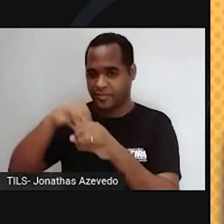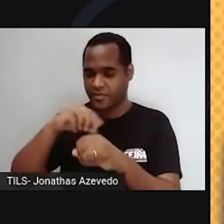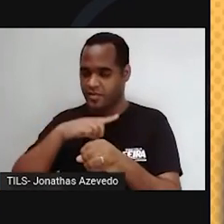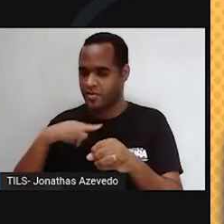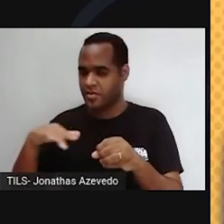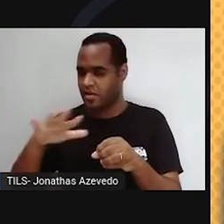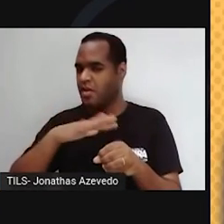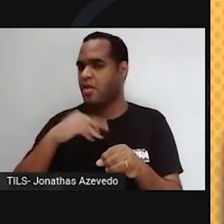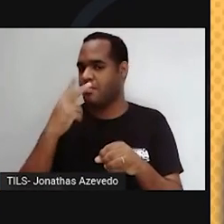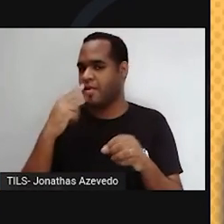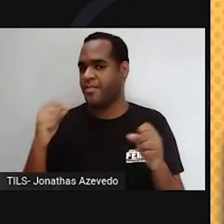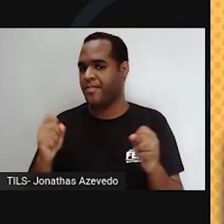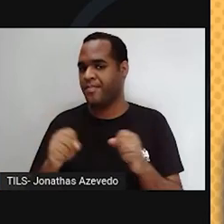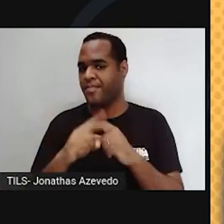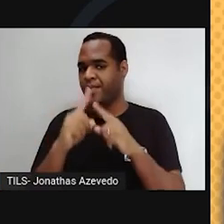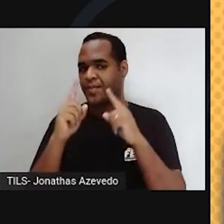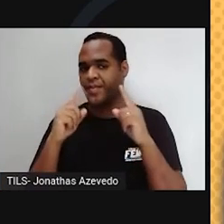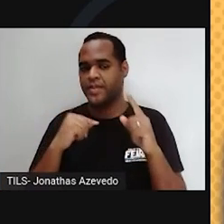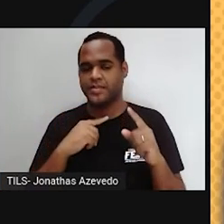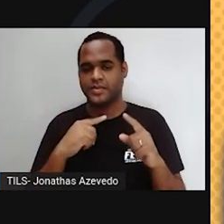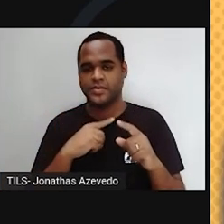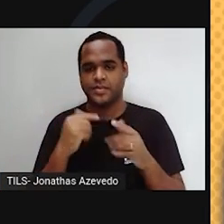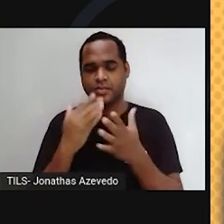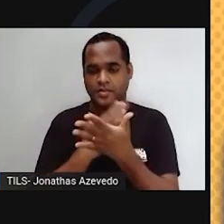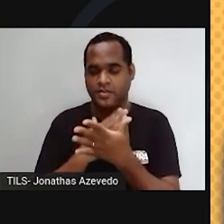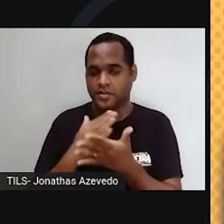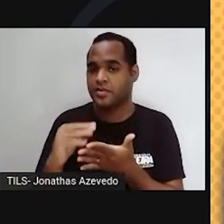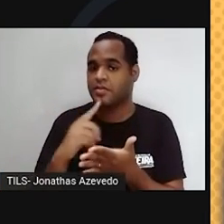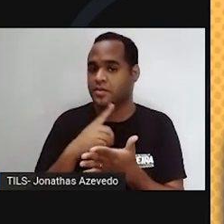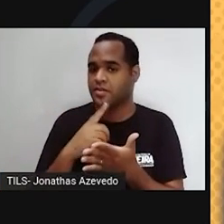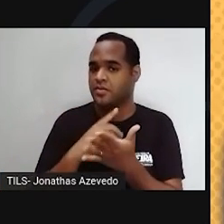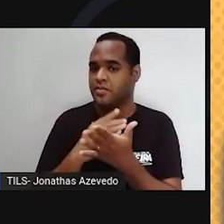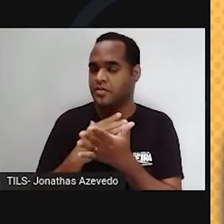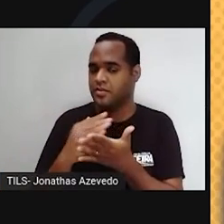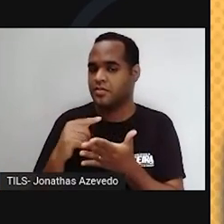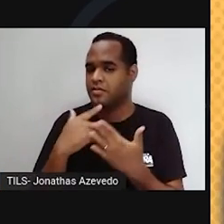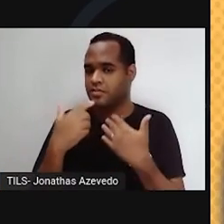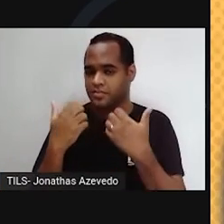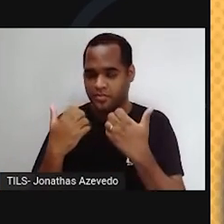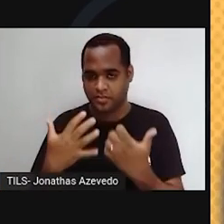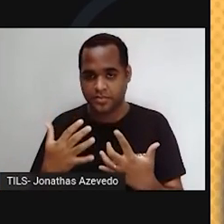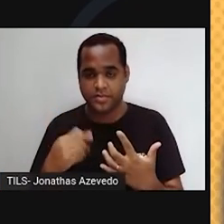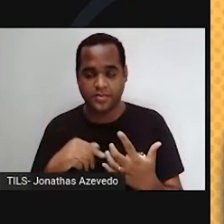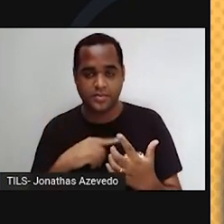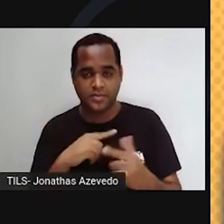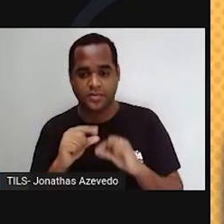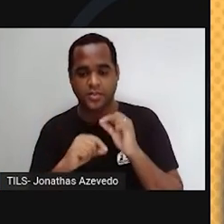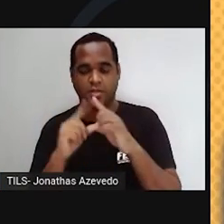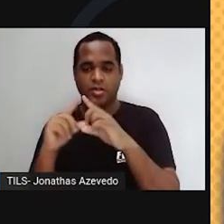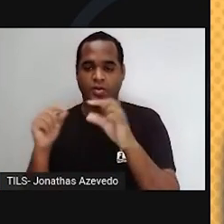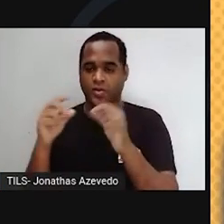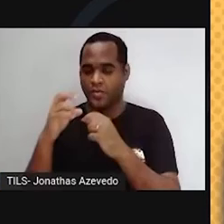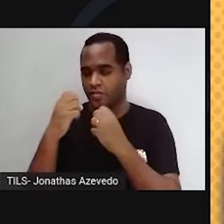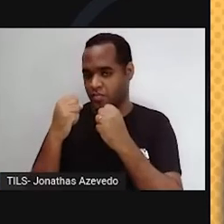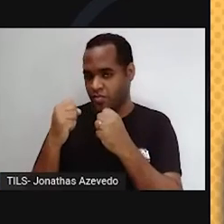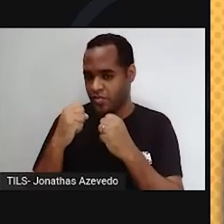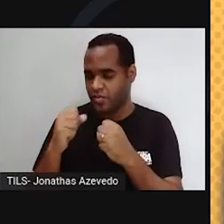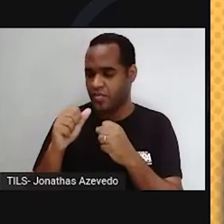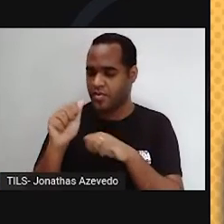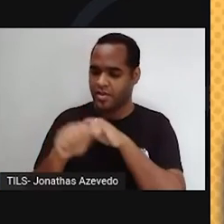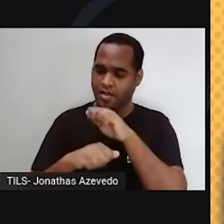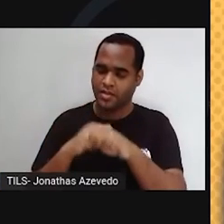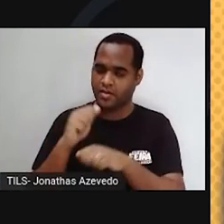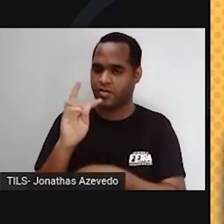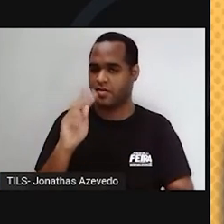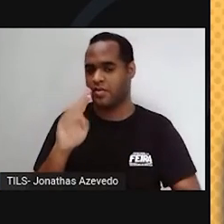e o colapso final começará. Nesse estágio, a contração da estrela é tão poderosa que os átomos de hélio